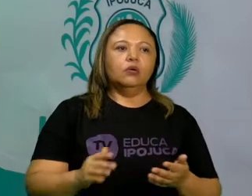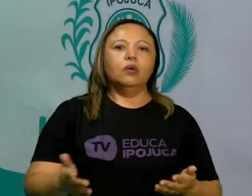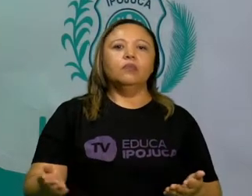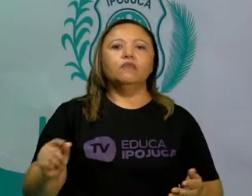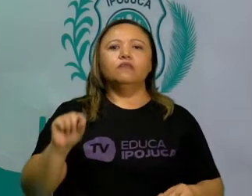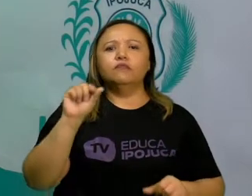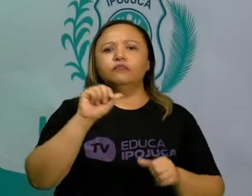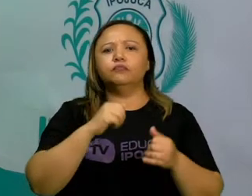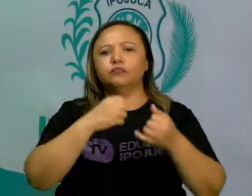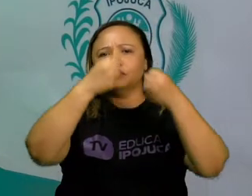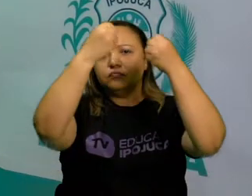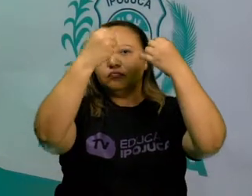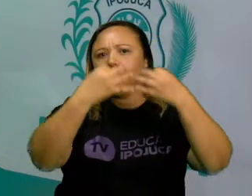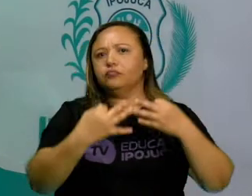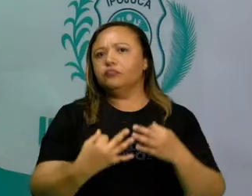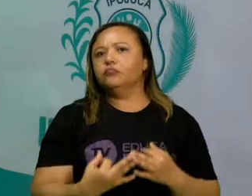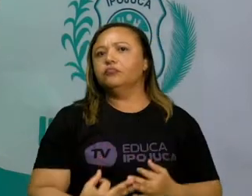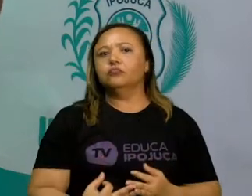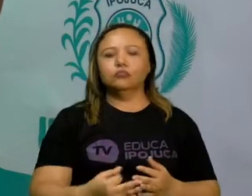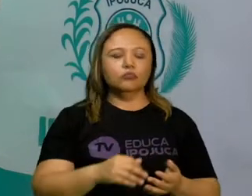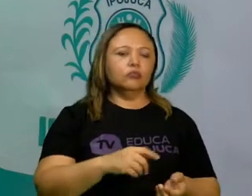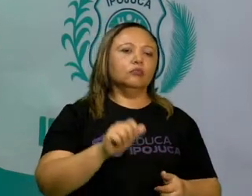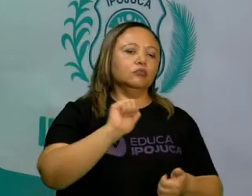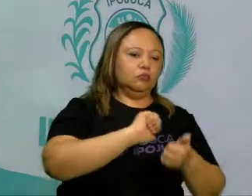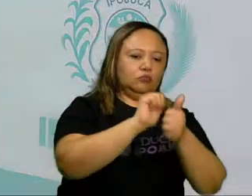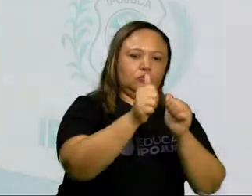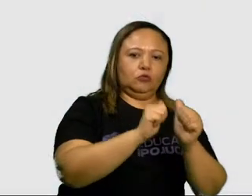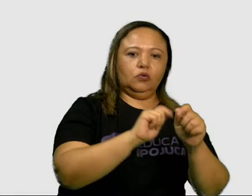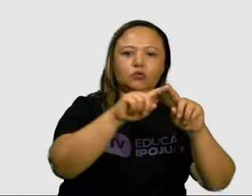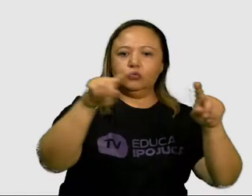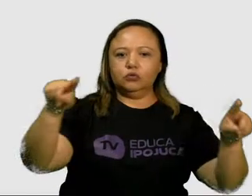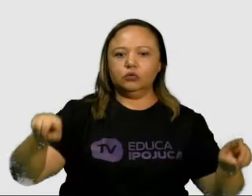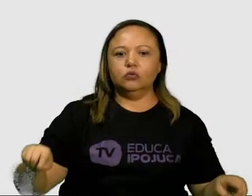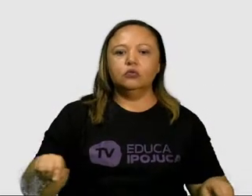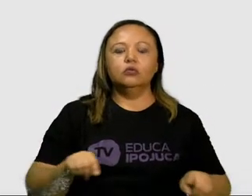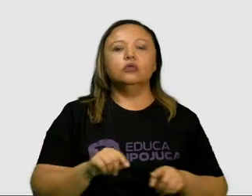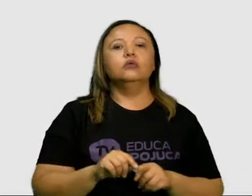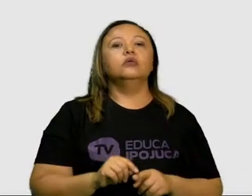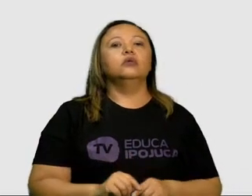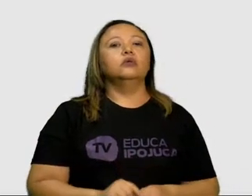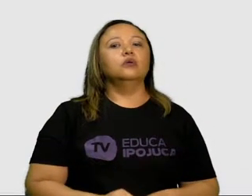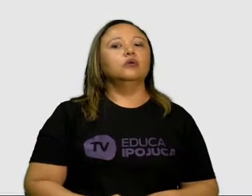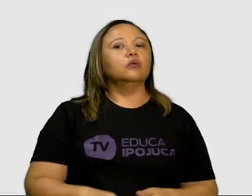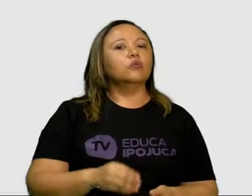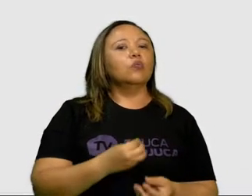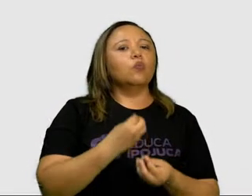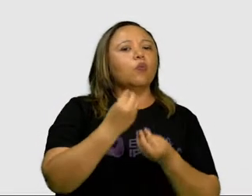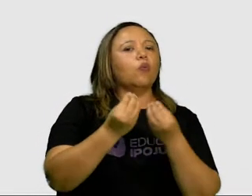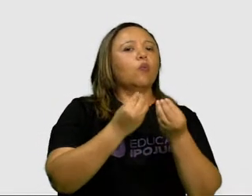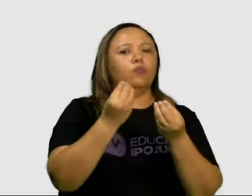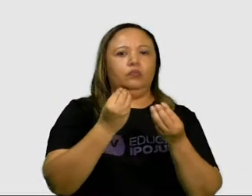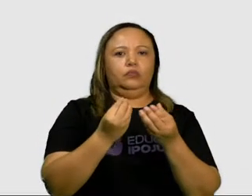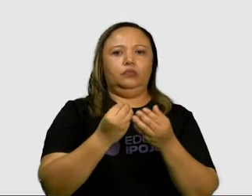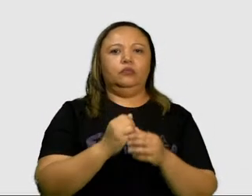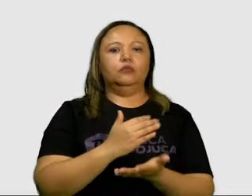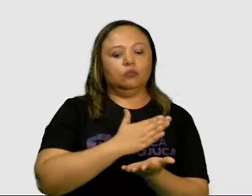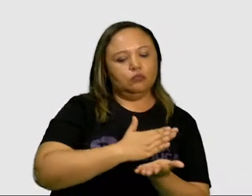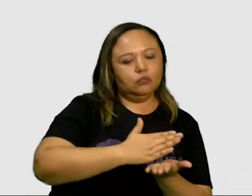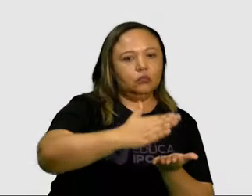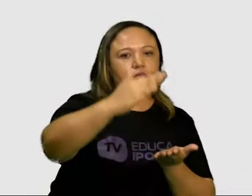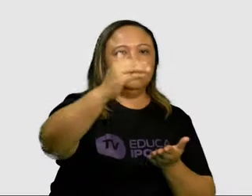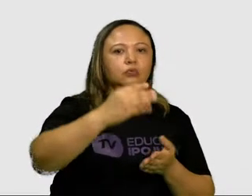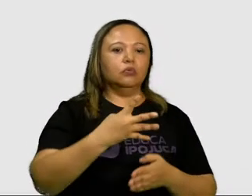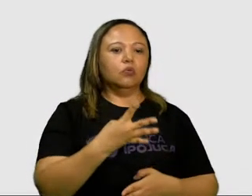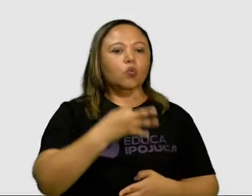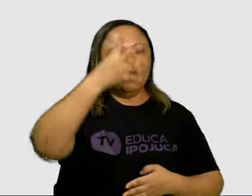Falando um pouquinho sobre a história do jogo de salão, os primeiros jogos, eles surgem há cerca de 4 mil anos na civilização